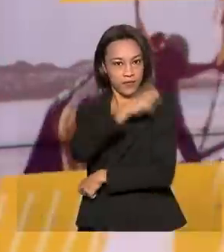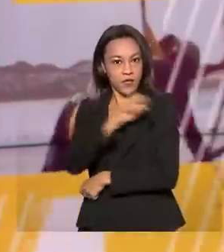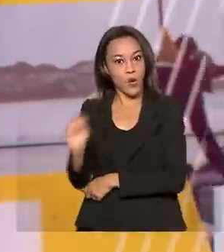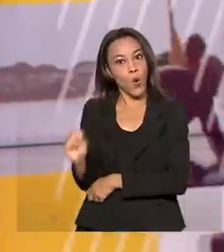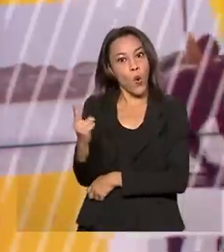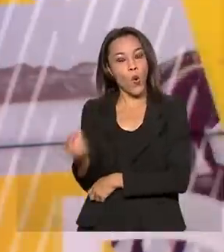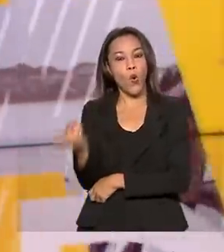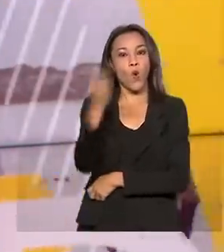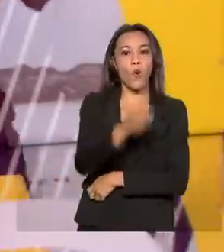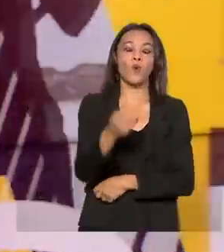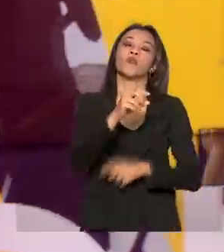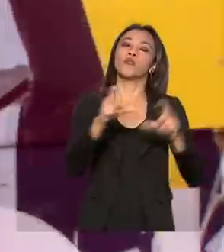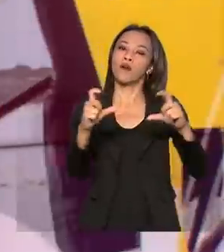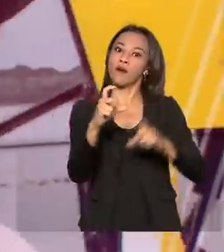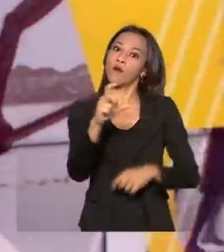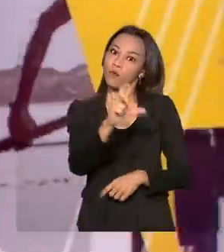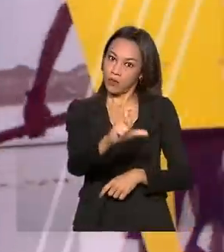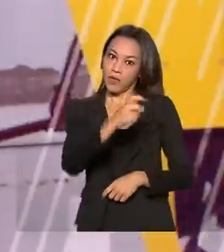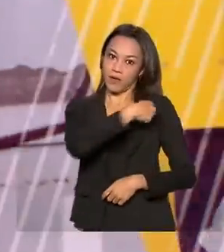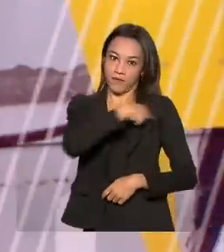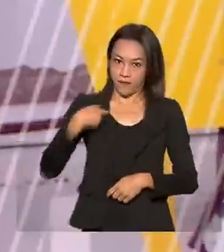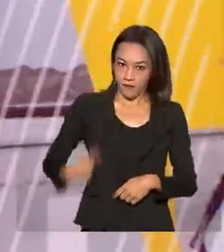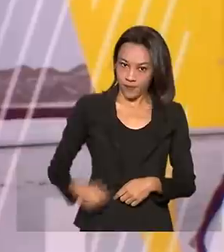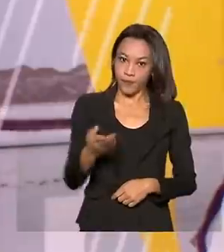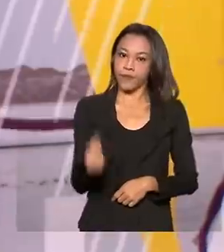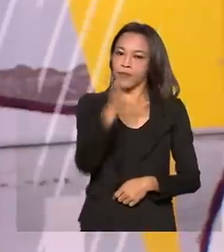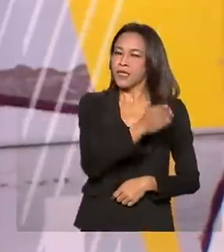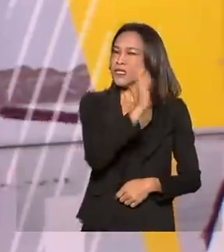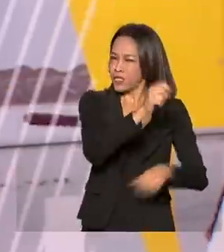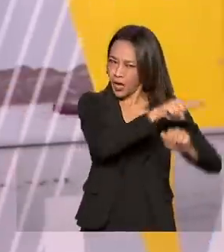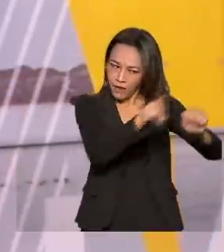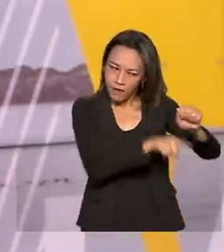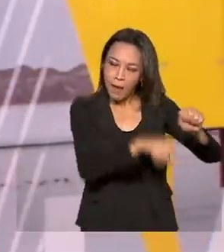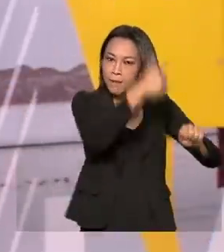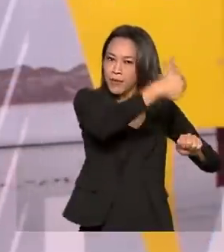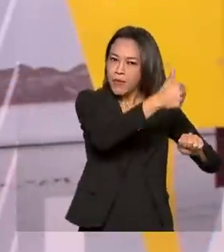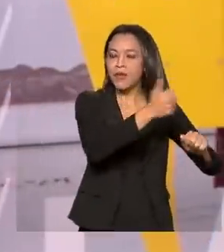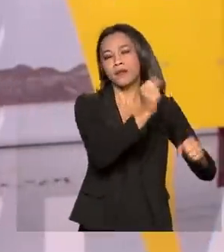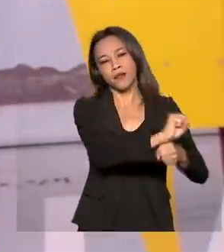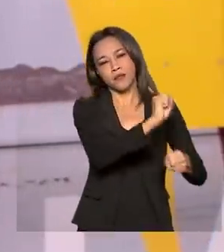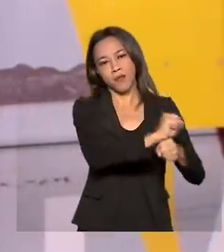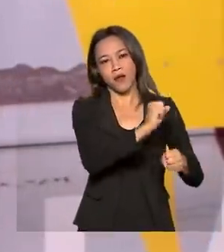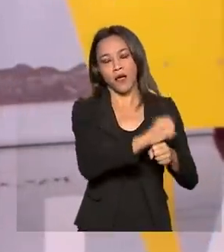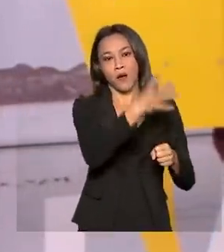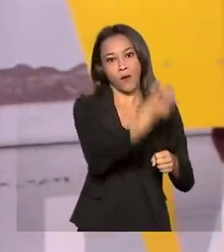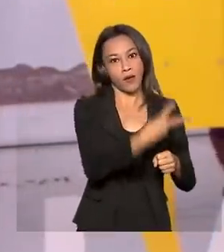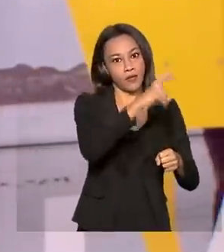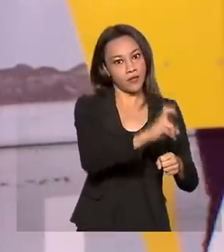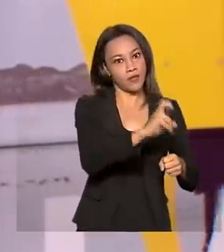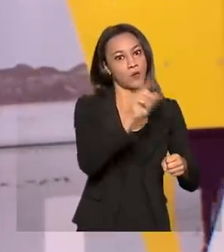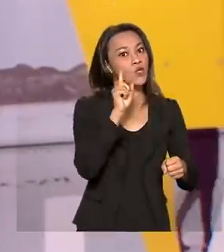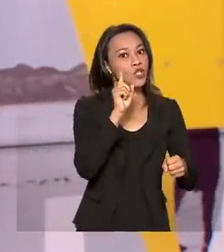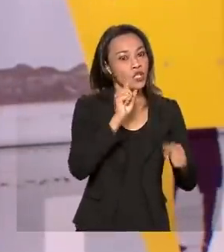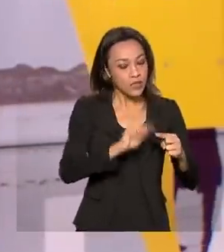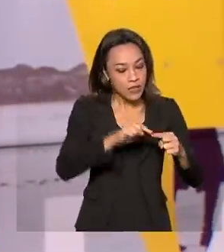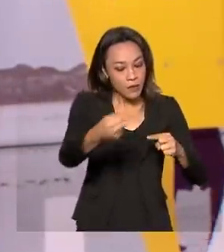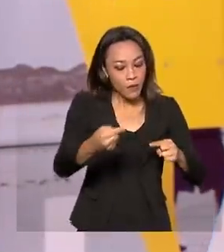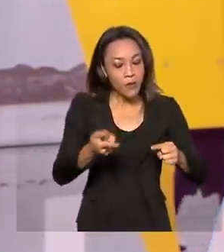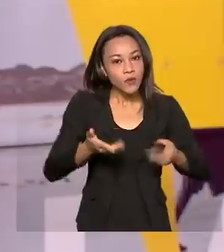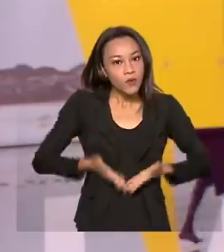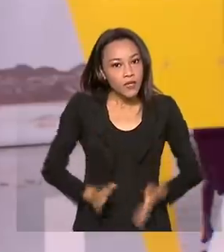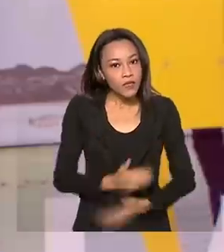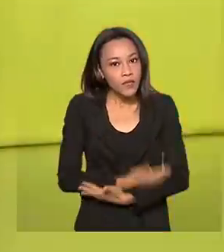grávidas que já tomaram a primeira dose da AstraZeneca, a orientação é esperar 45 dias após o parto para completar a